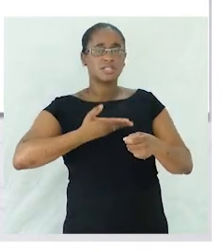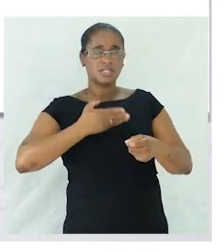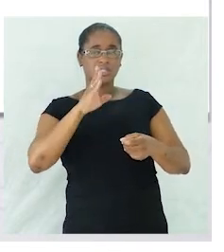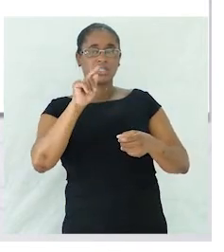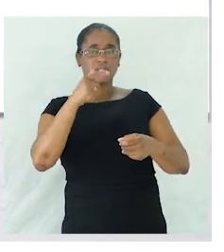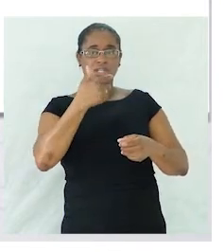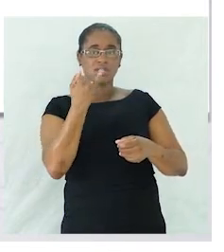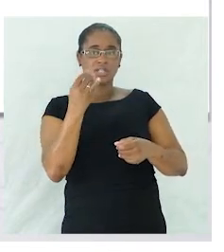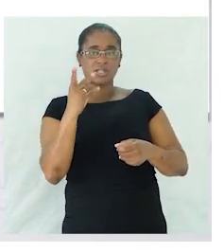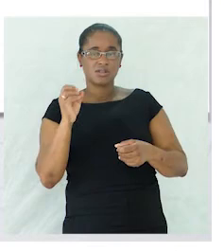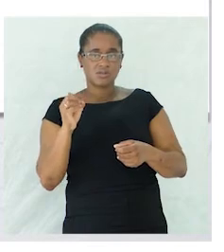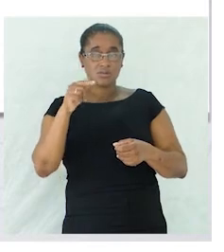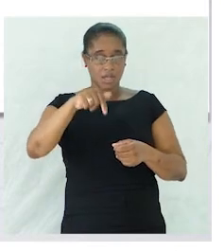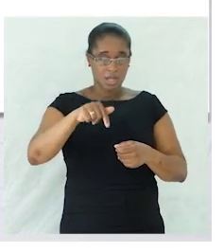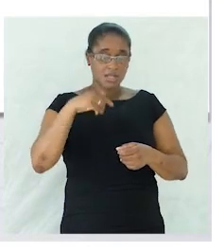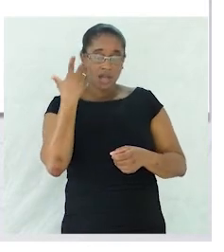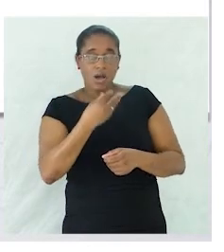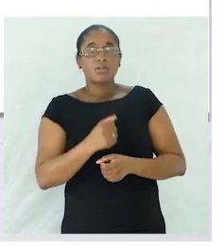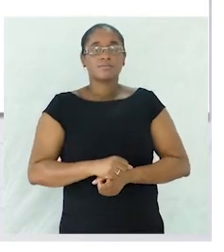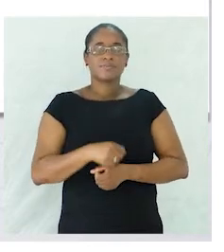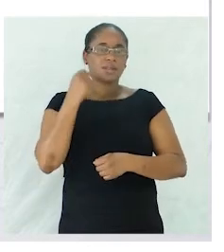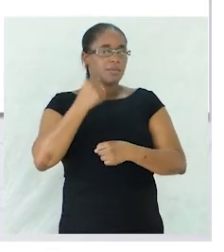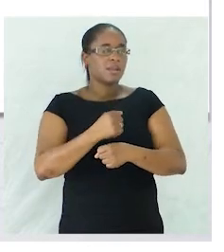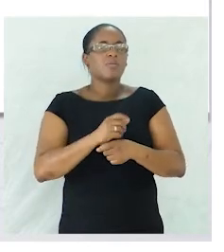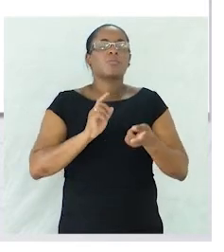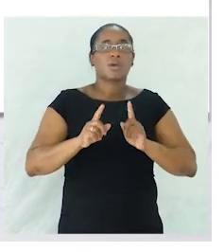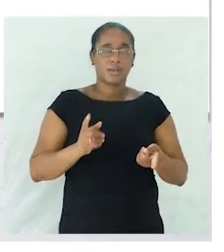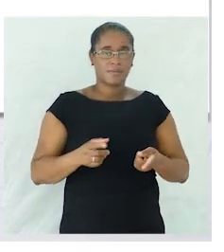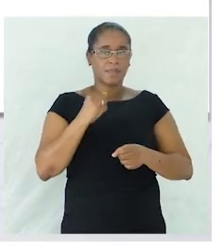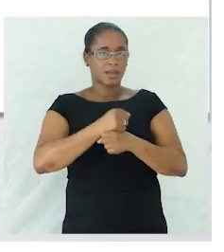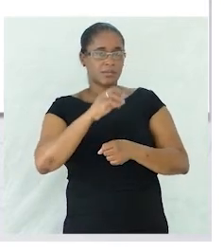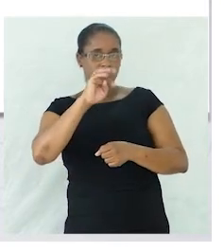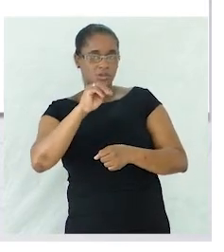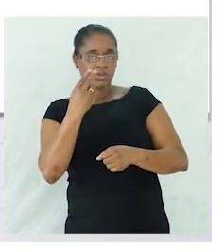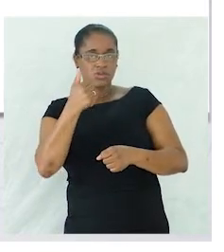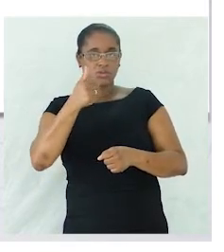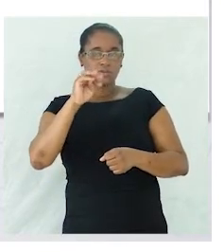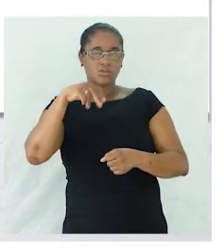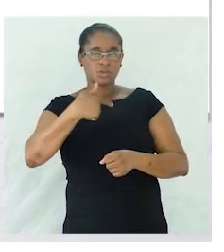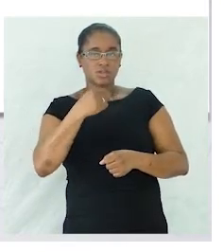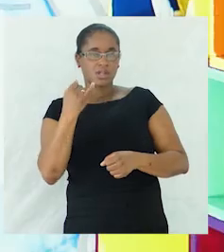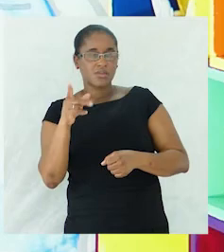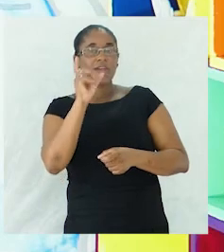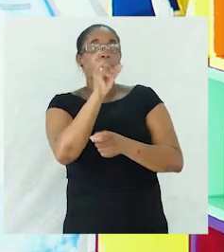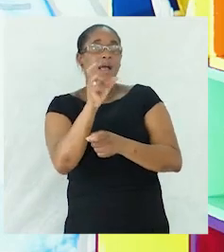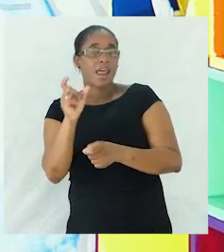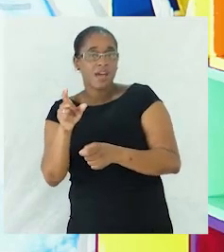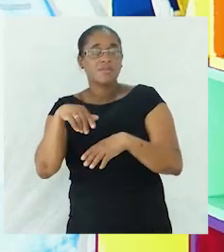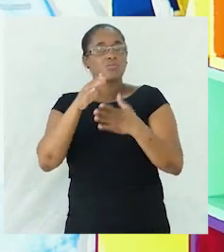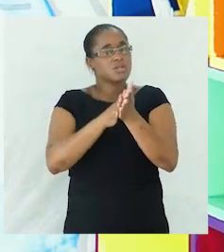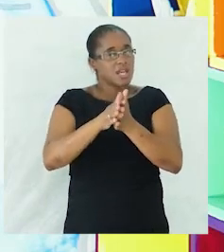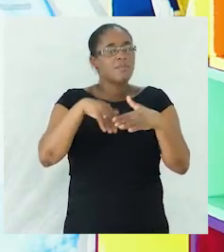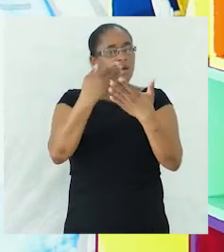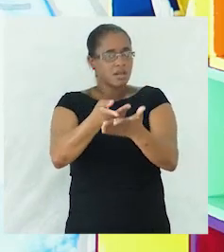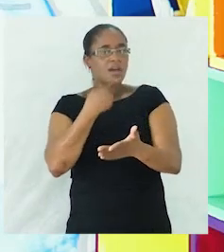nesta aula o que é que nós vimos? nós vimos que os substantivos são aquelas palavras usadas para dar nome a tudo aquilo que existe